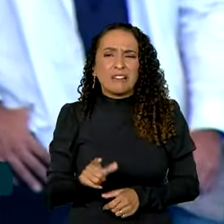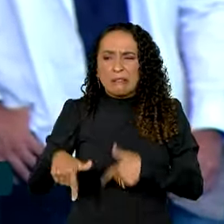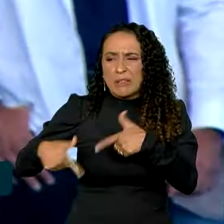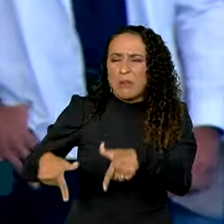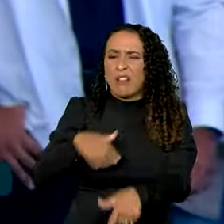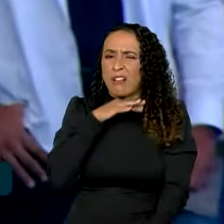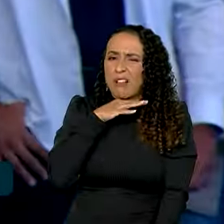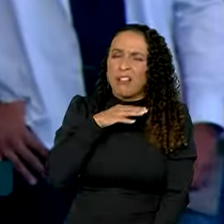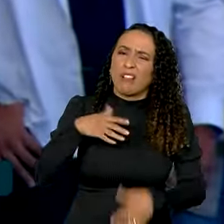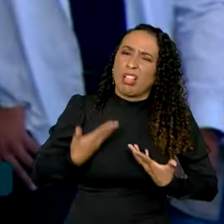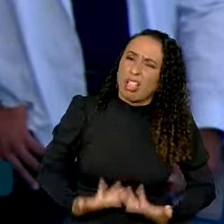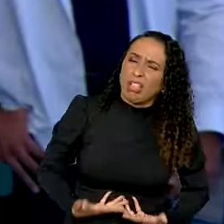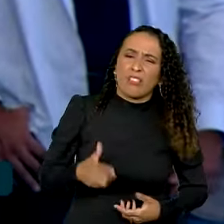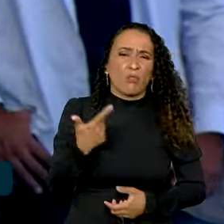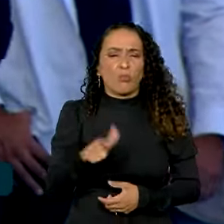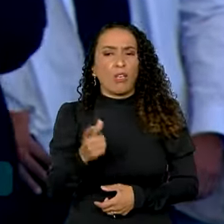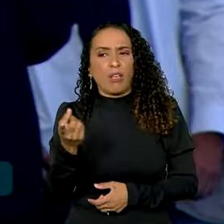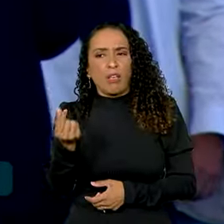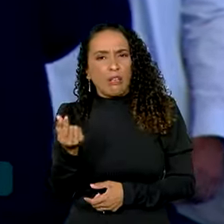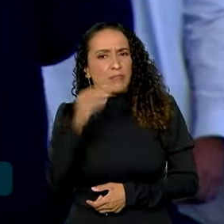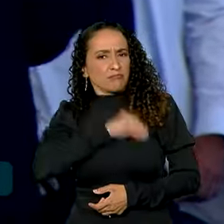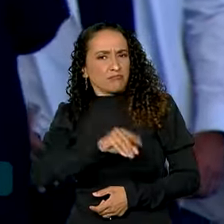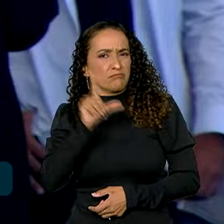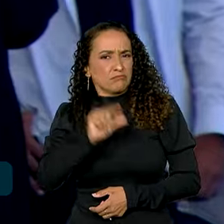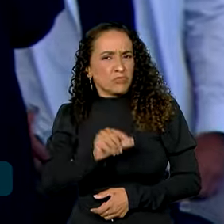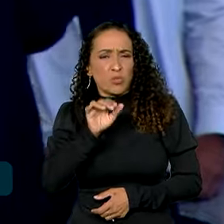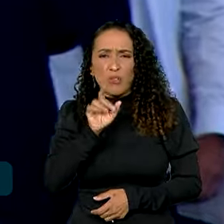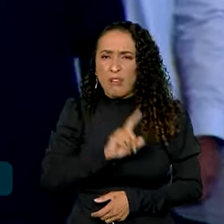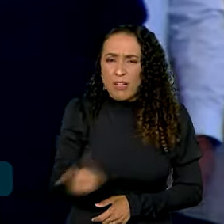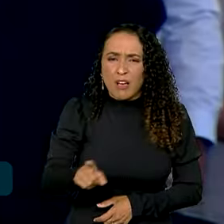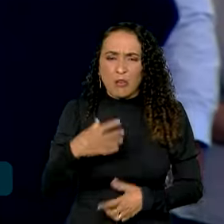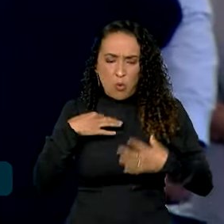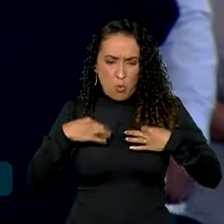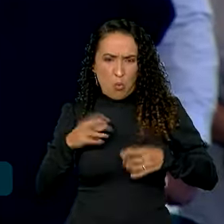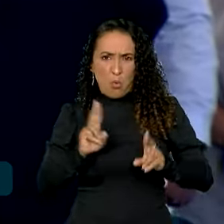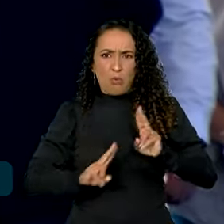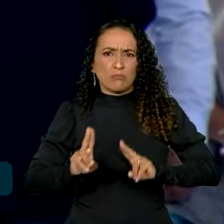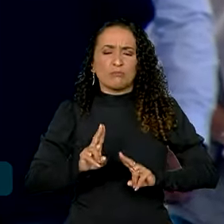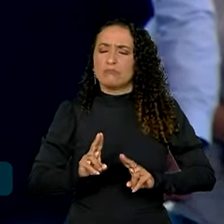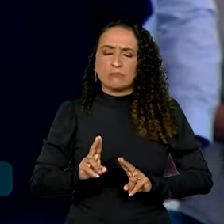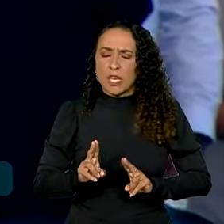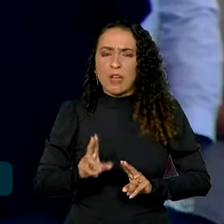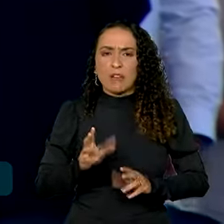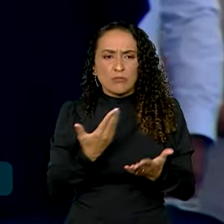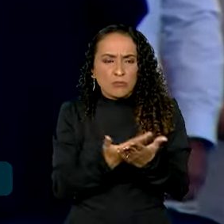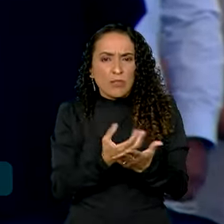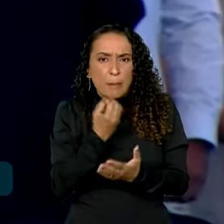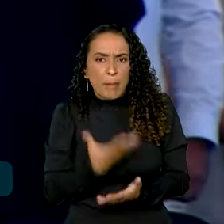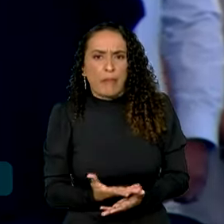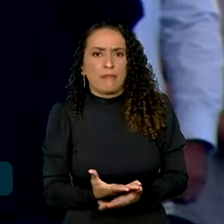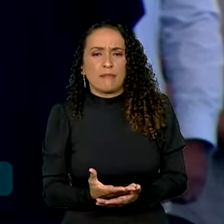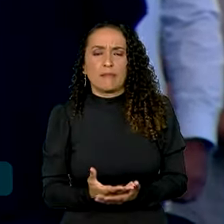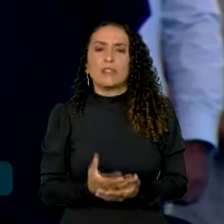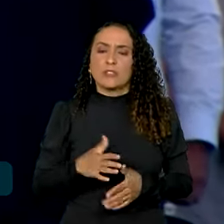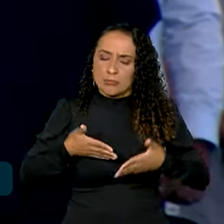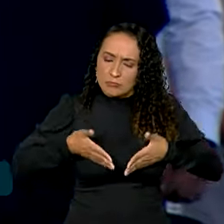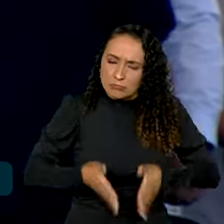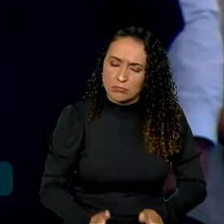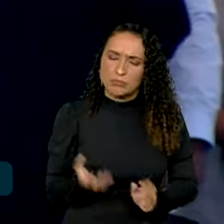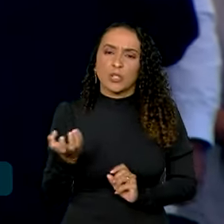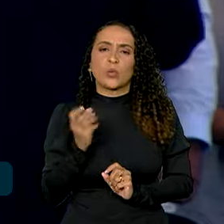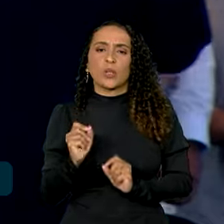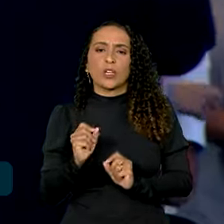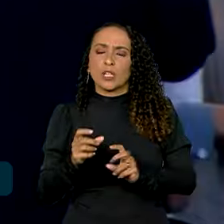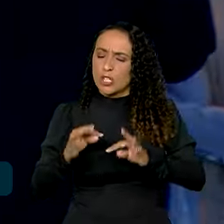mal, a gente não quer ganhar mal, a gente não quer se vestir mal, a gente não quer estudar mal. A gente nasceu para querer